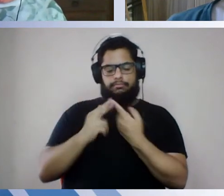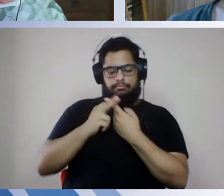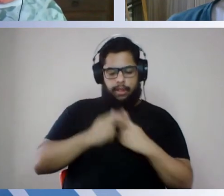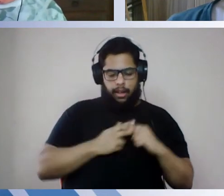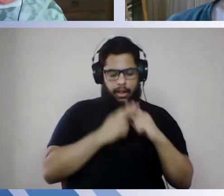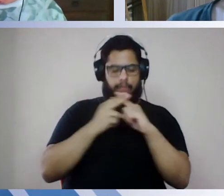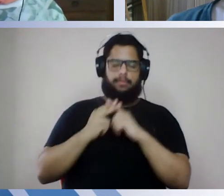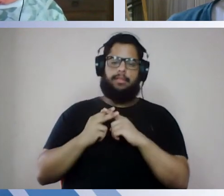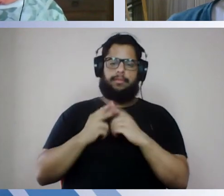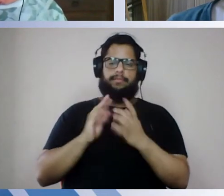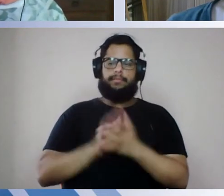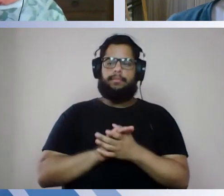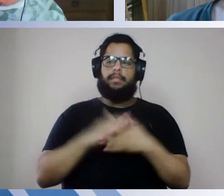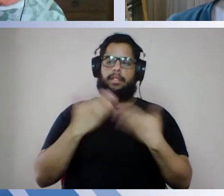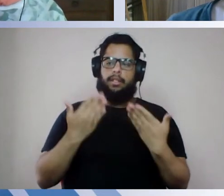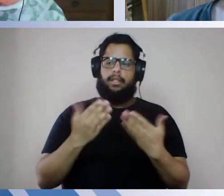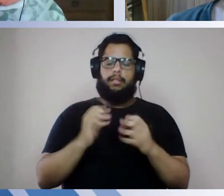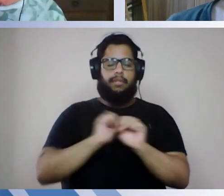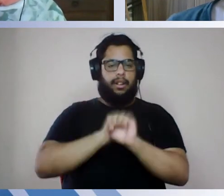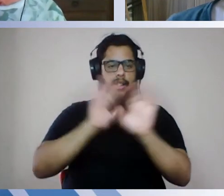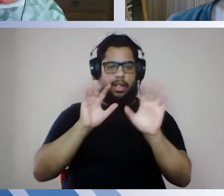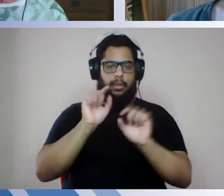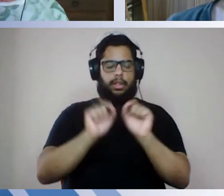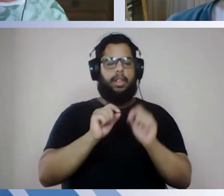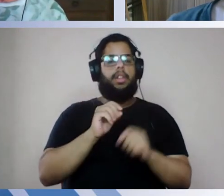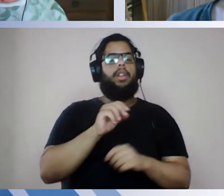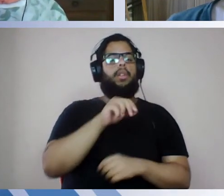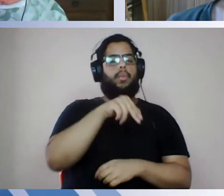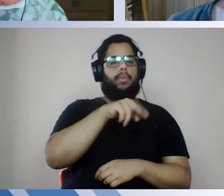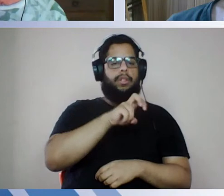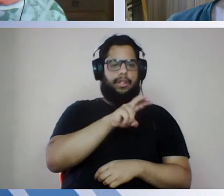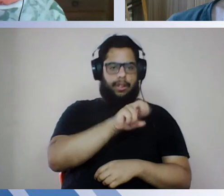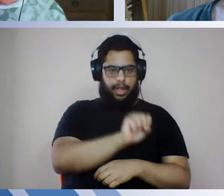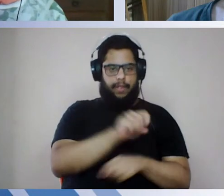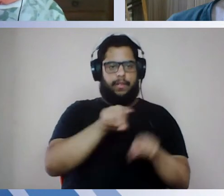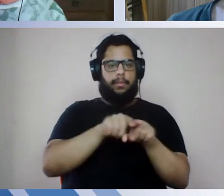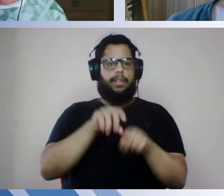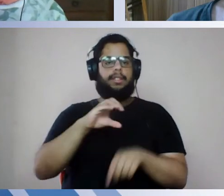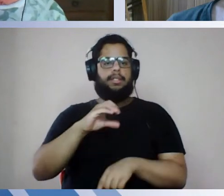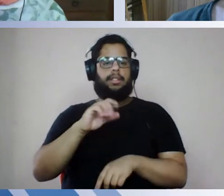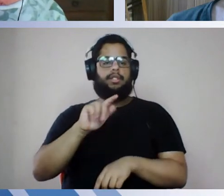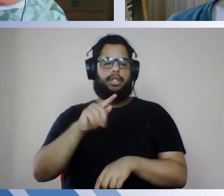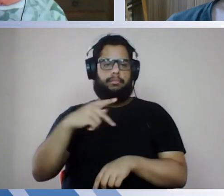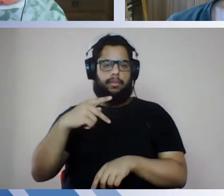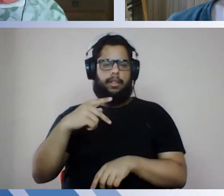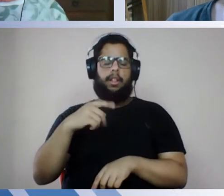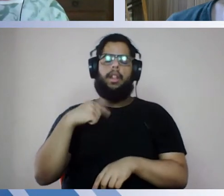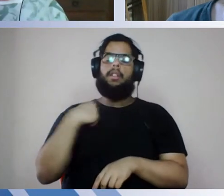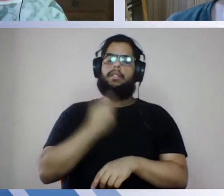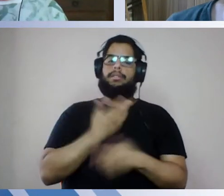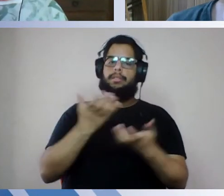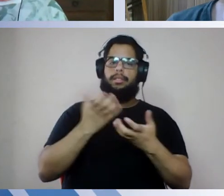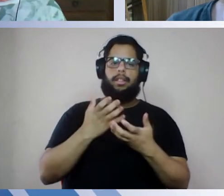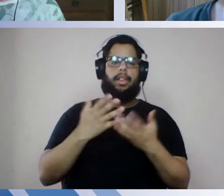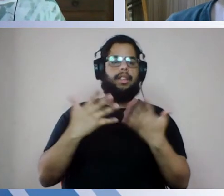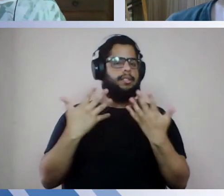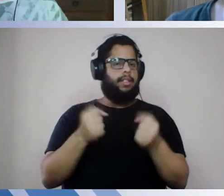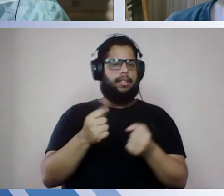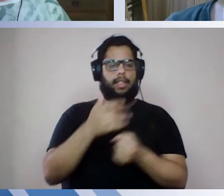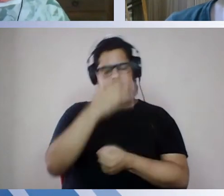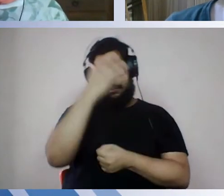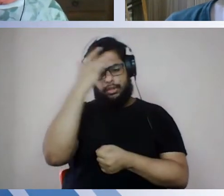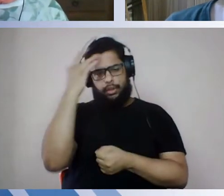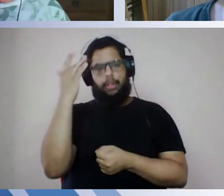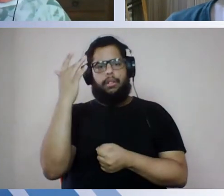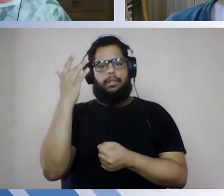é que nós no CGP e no Neves estamos dispostos a trabalhar com todo mundo, qualquer coisa que nós